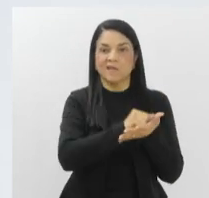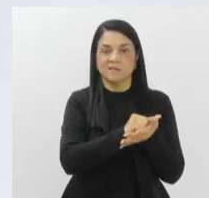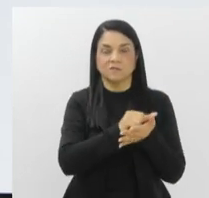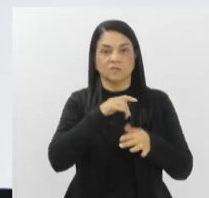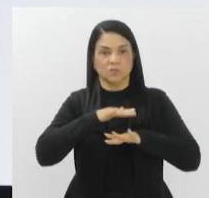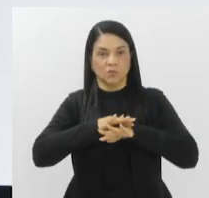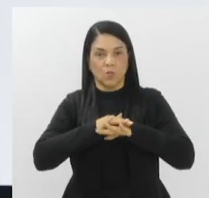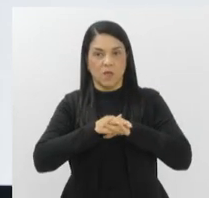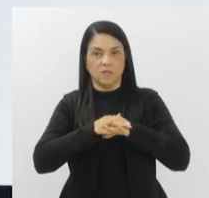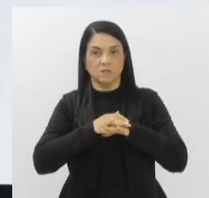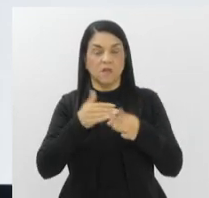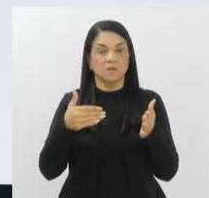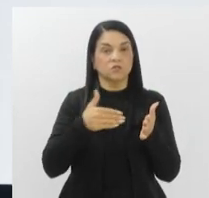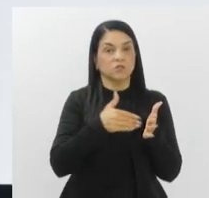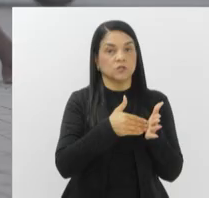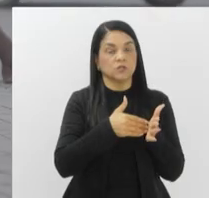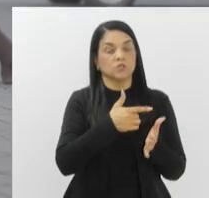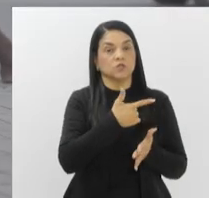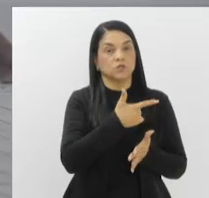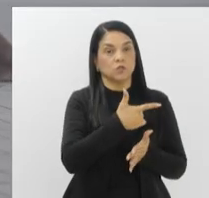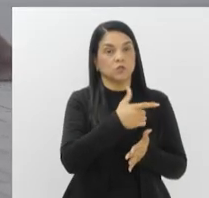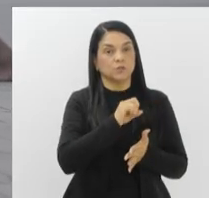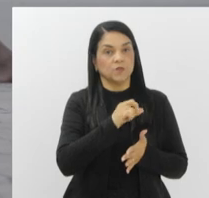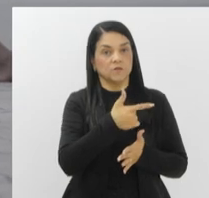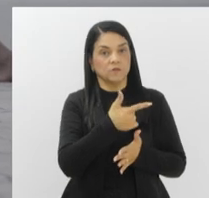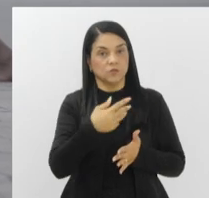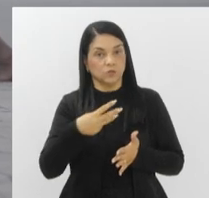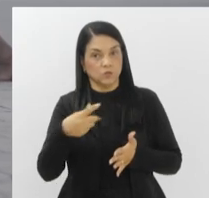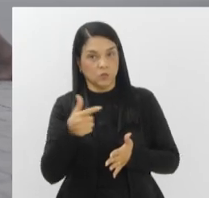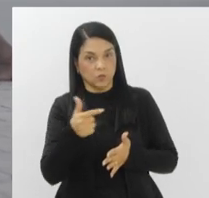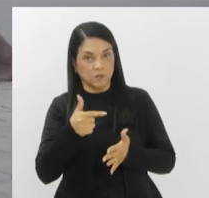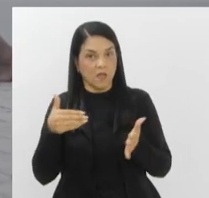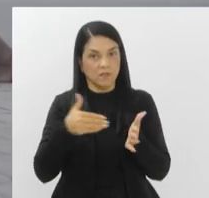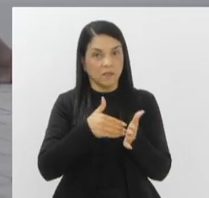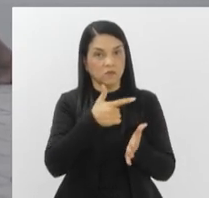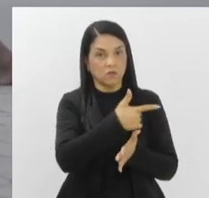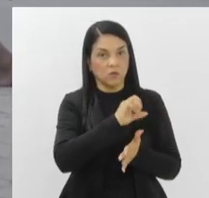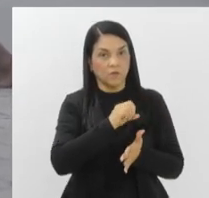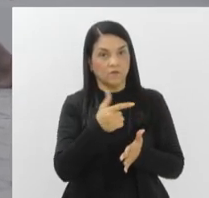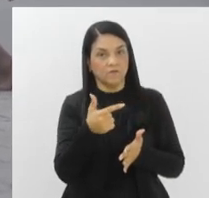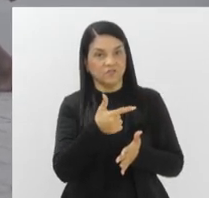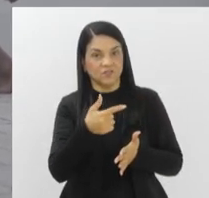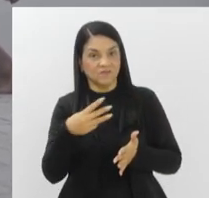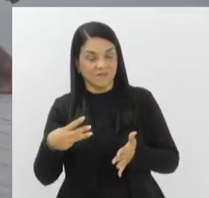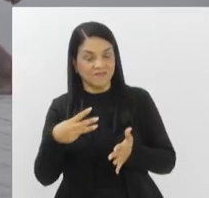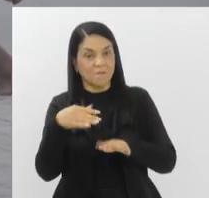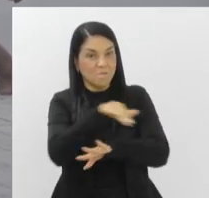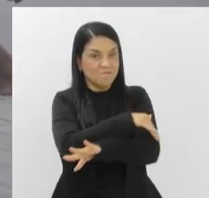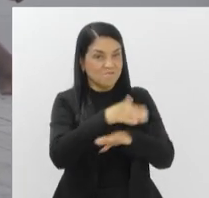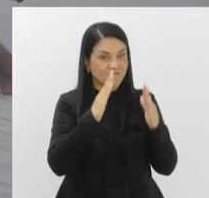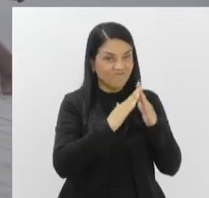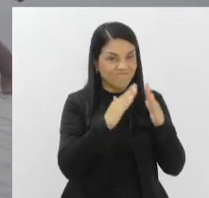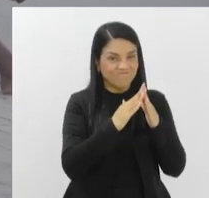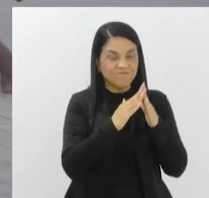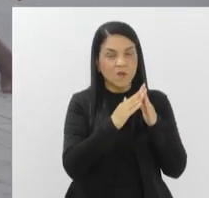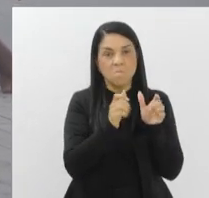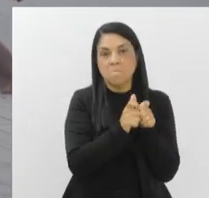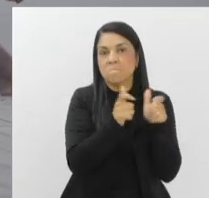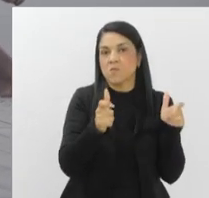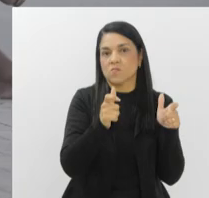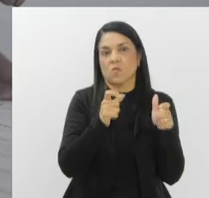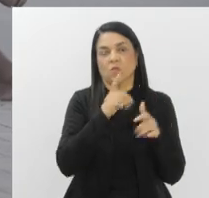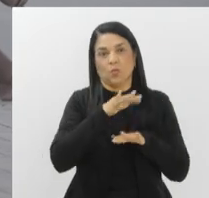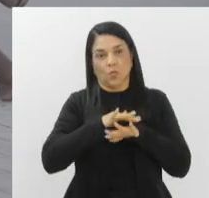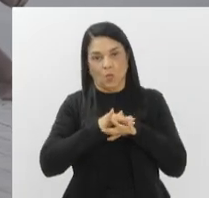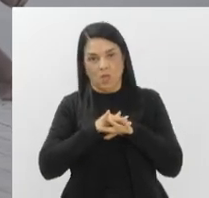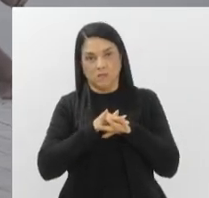2022 a 2023. A população de rua é a mais atingida de acordo com o levantamento. No período analisado, o